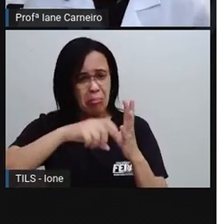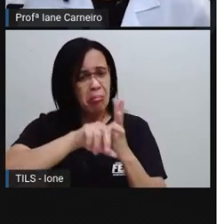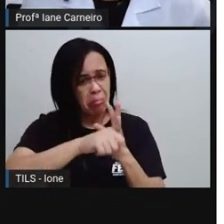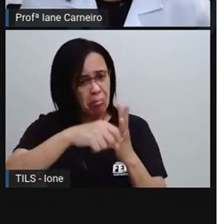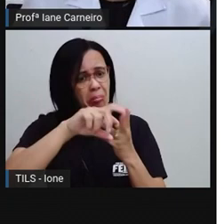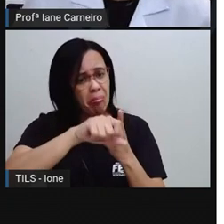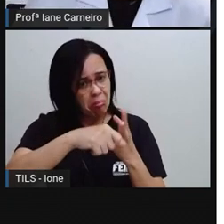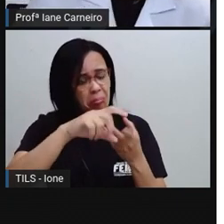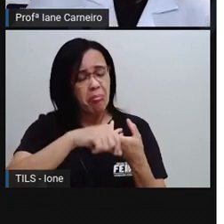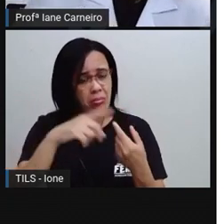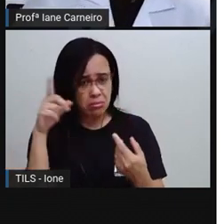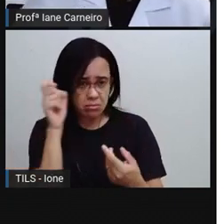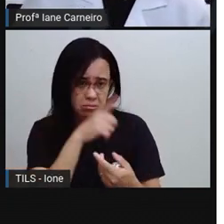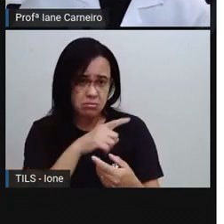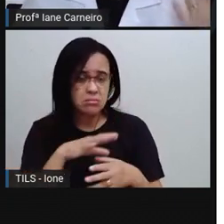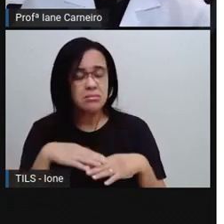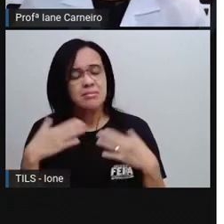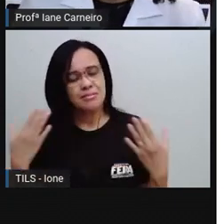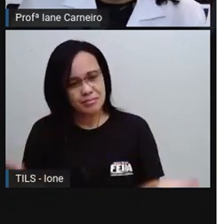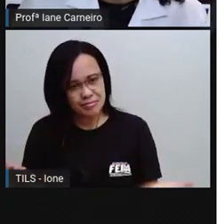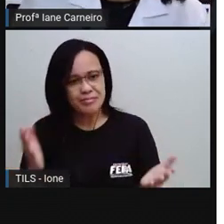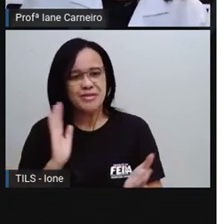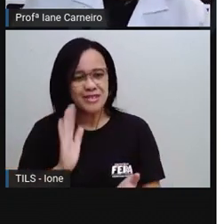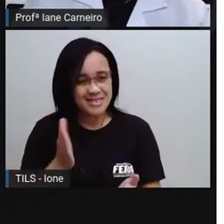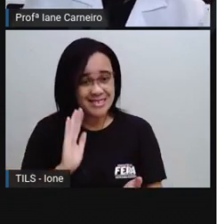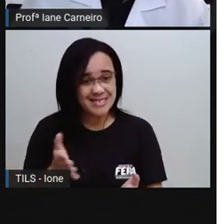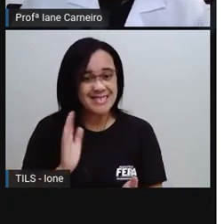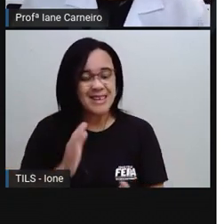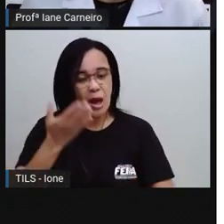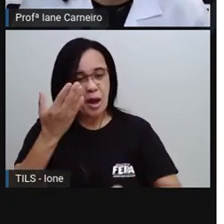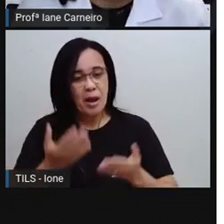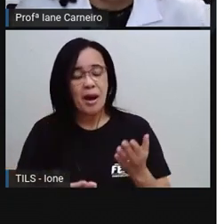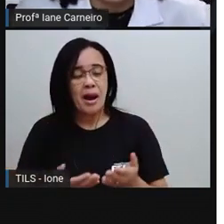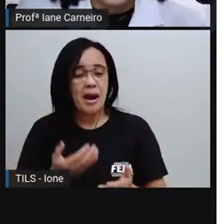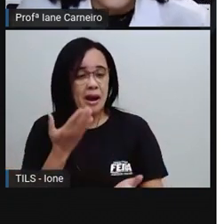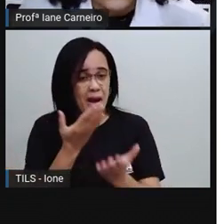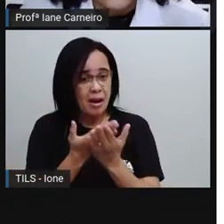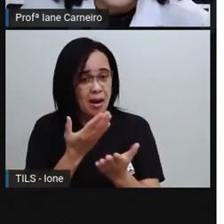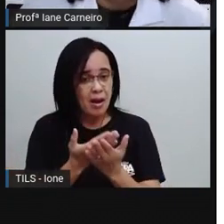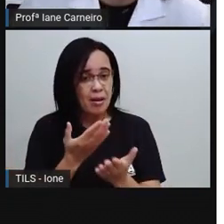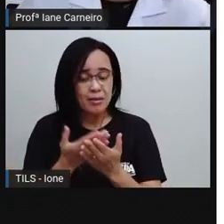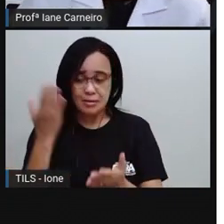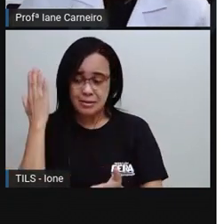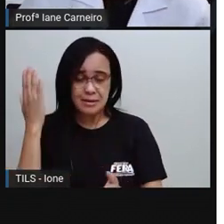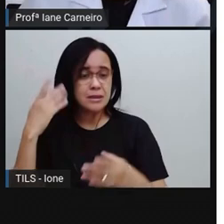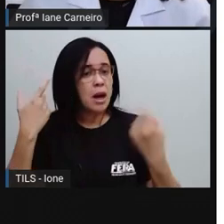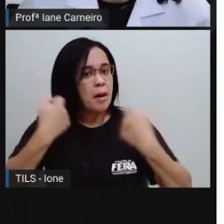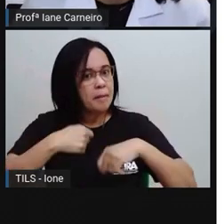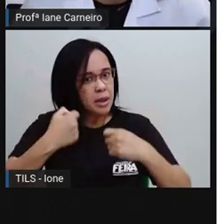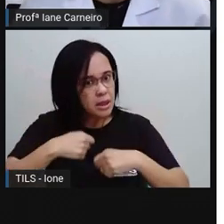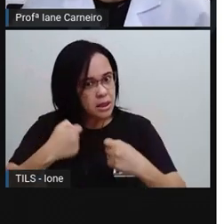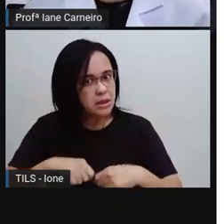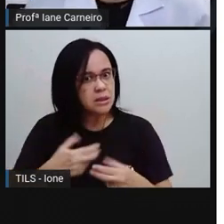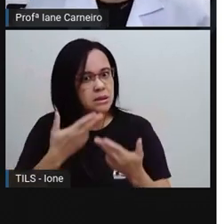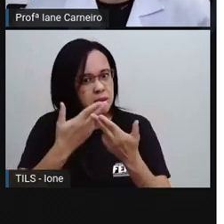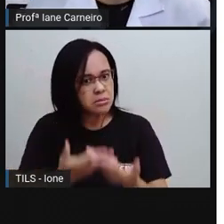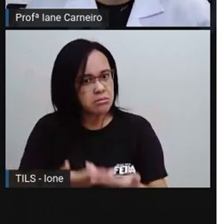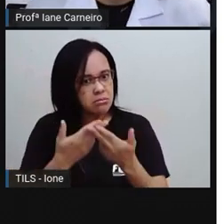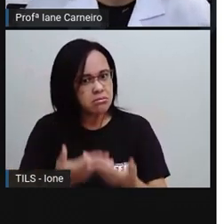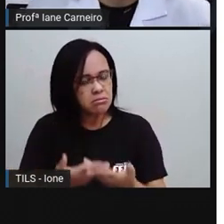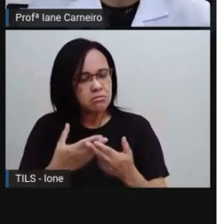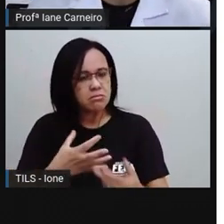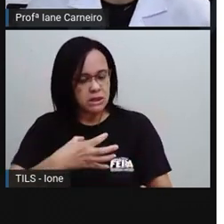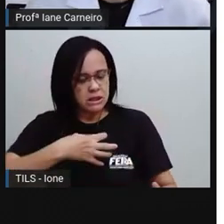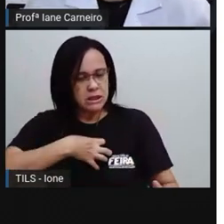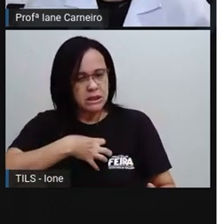E a gente, né, já começou em outras aulas que a gente precisa controlar nossas emoções, Nossas ações. A gente não